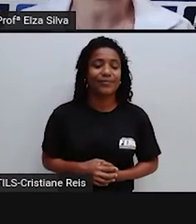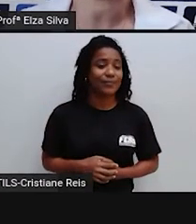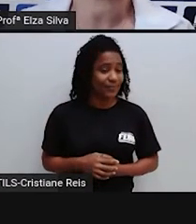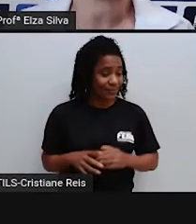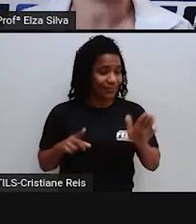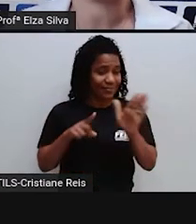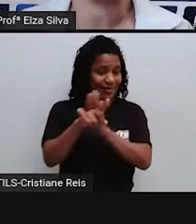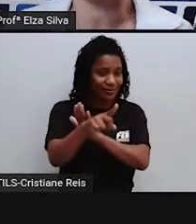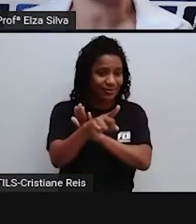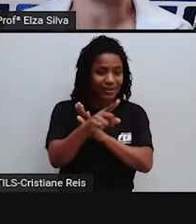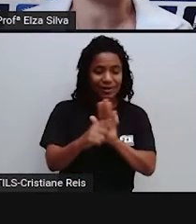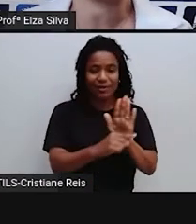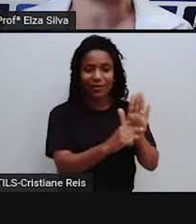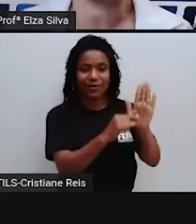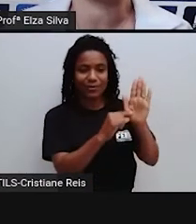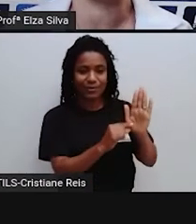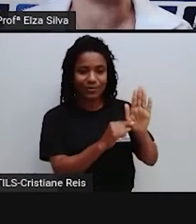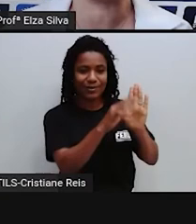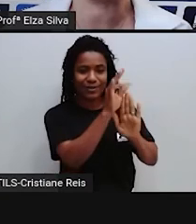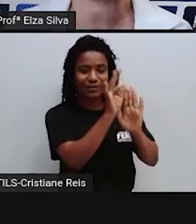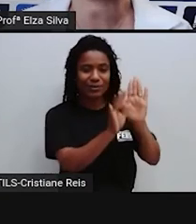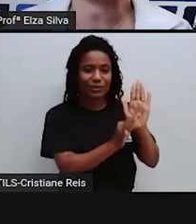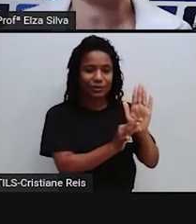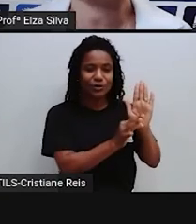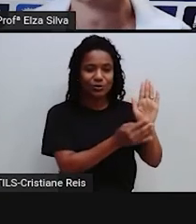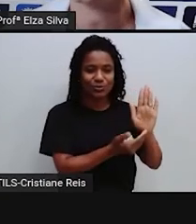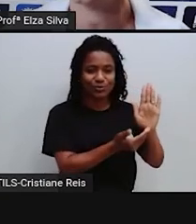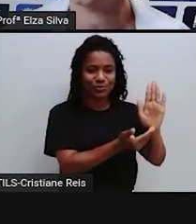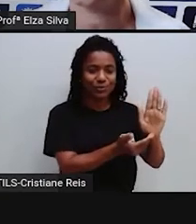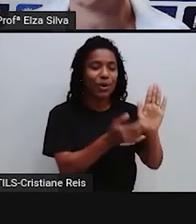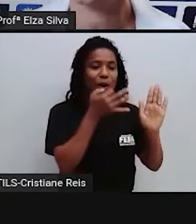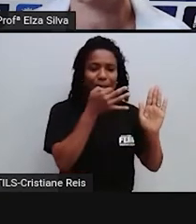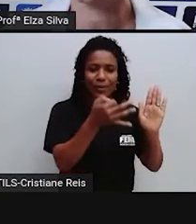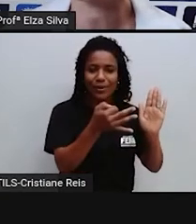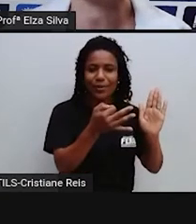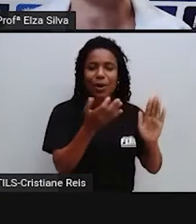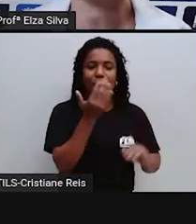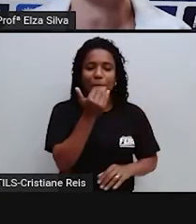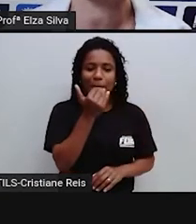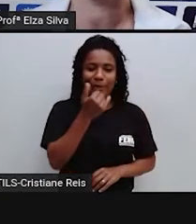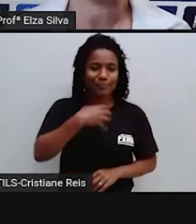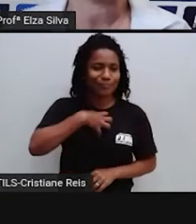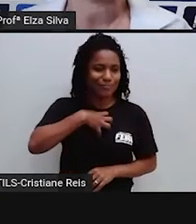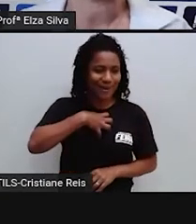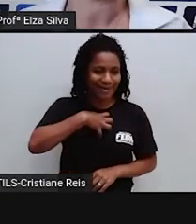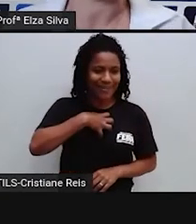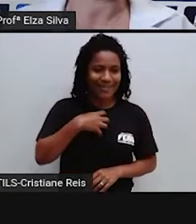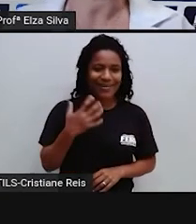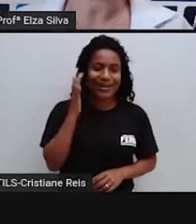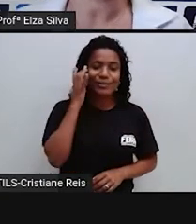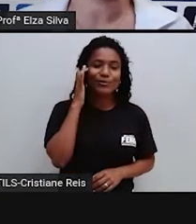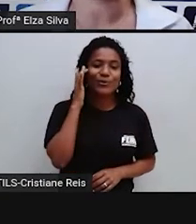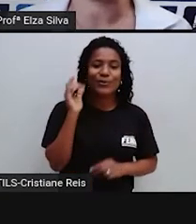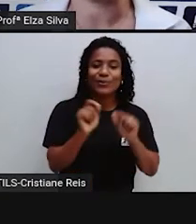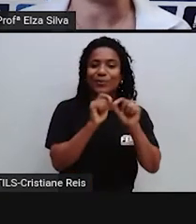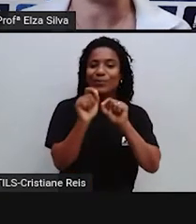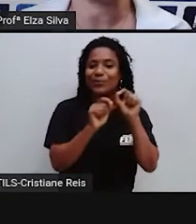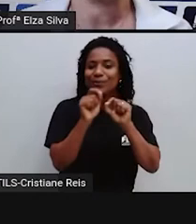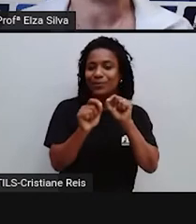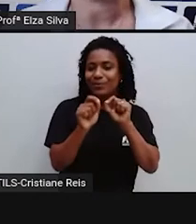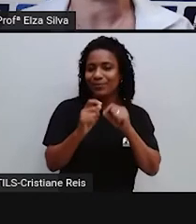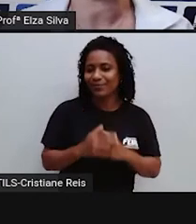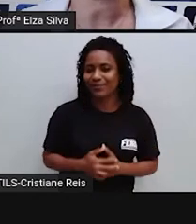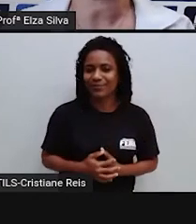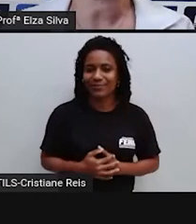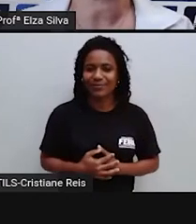a opinião Da autora Do texto Sobre a comida baiana Quem é que não gosta De comida baiana E gente It was not very best